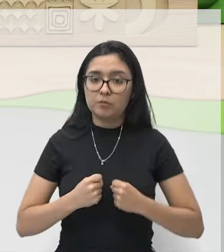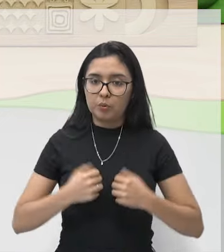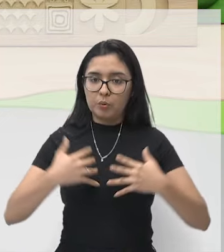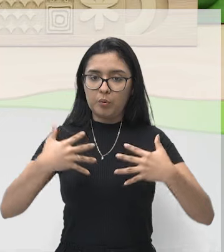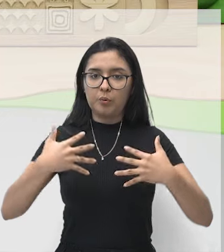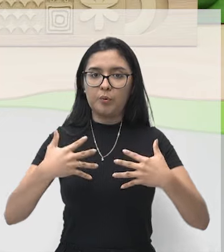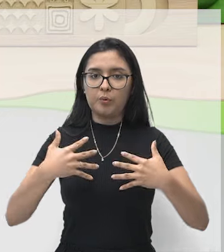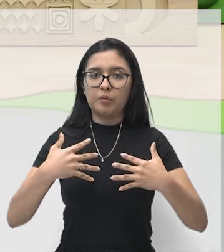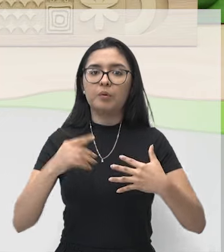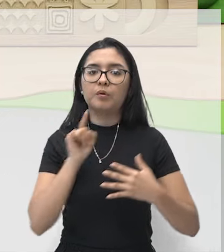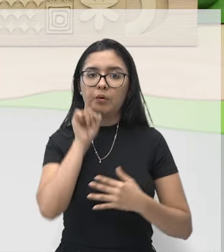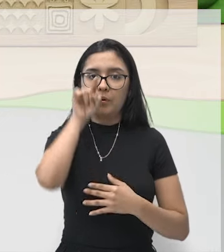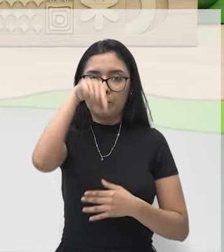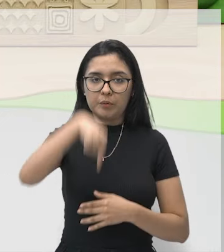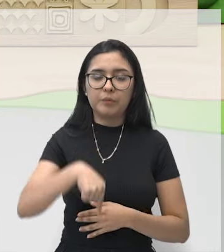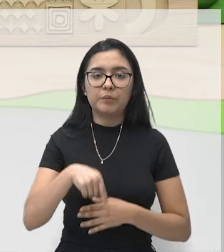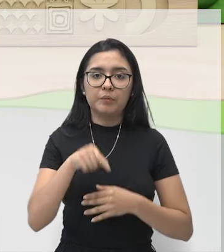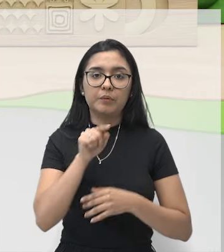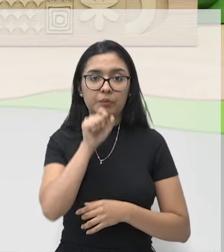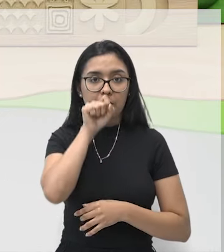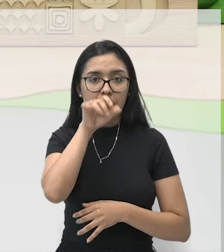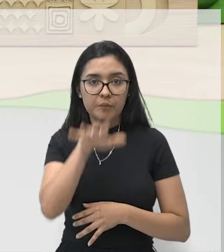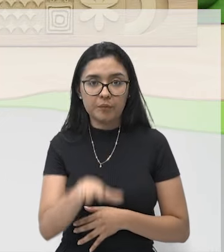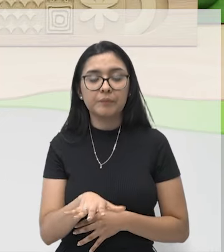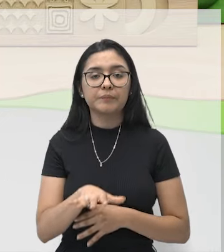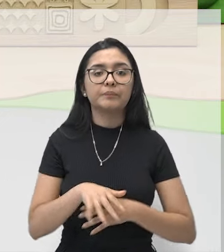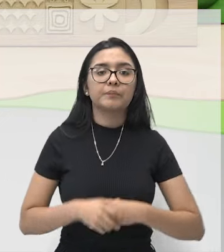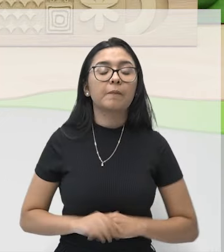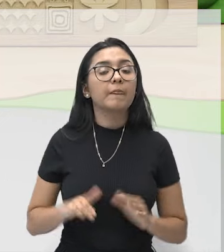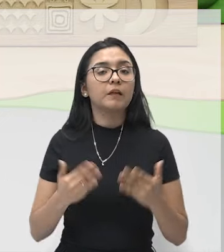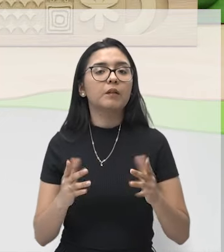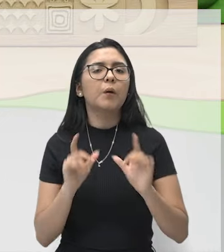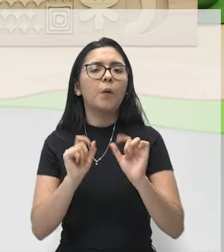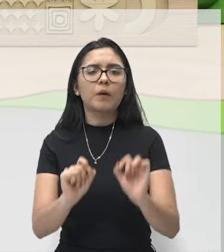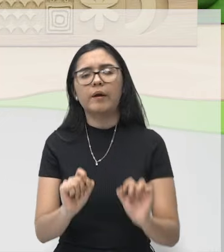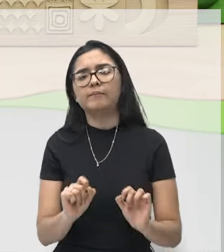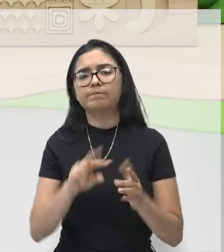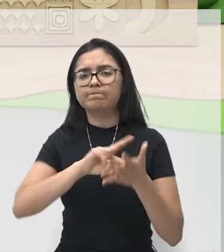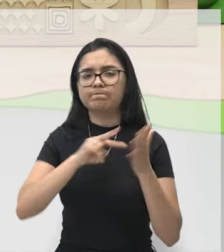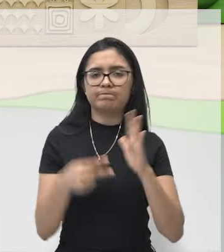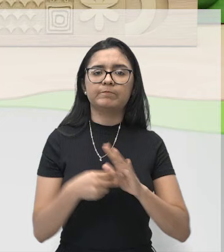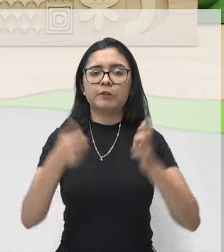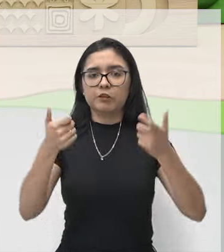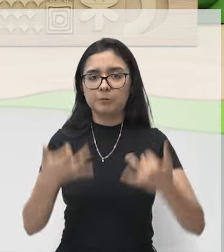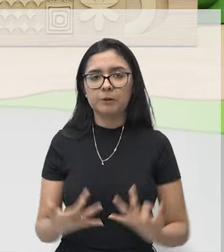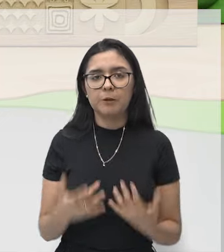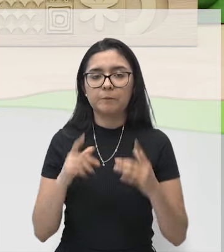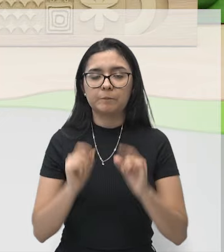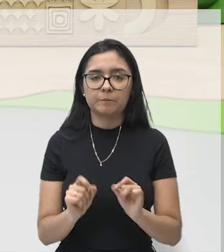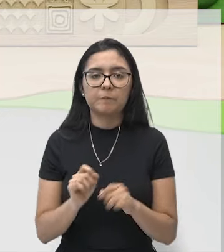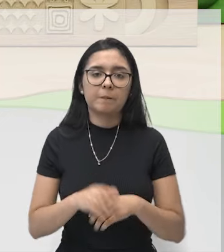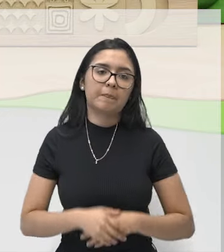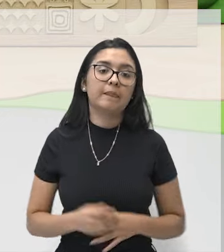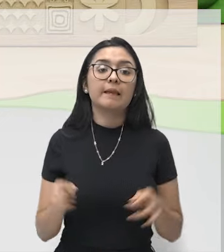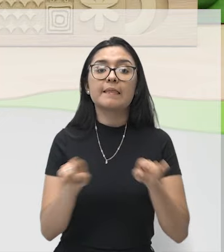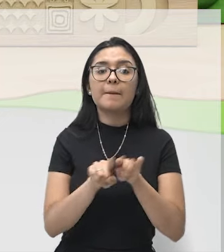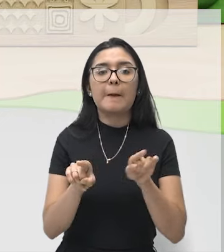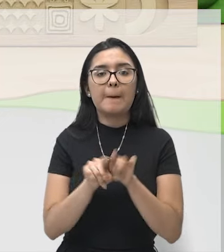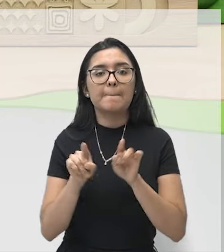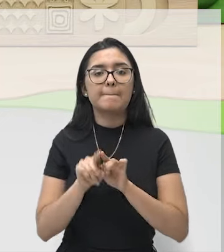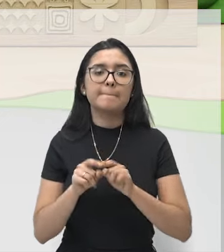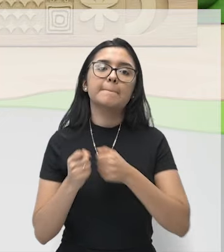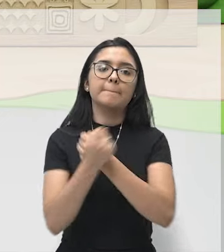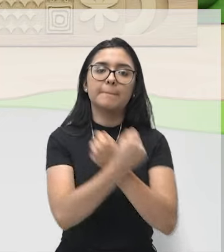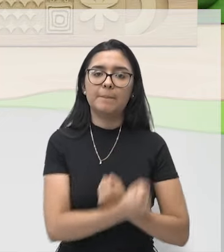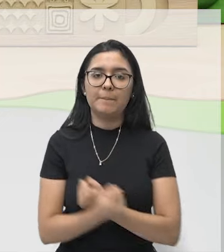o gás carbônico saia, certo? E então, com isso, como eu disse também, para a proteção